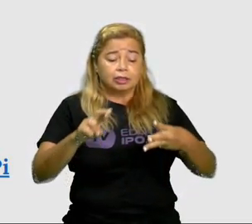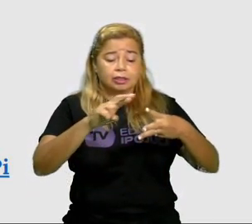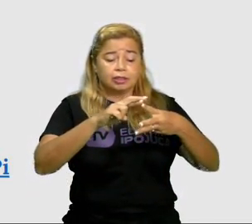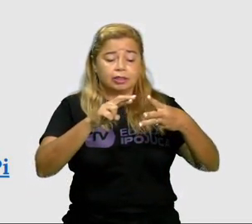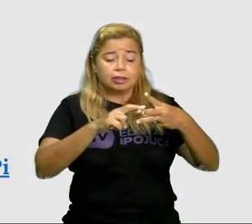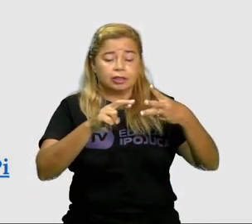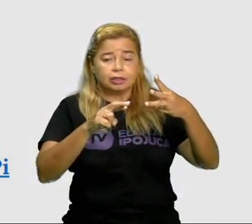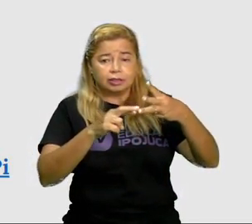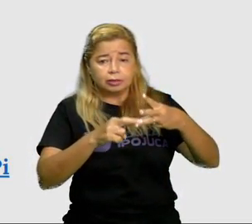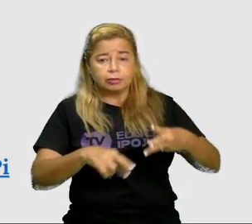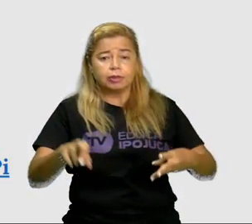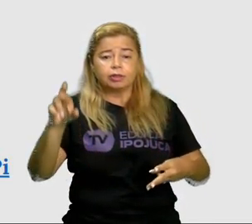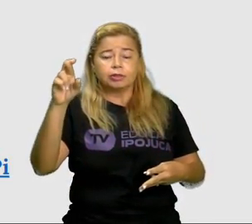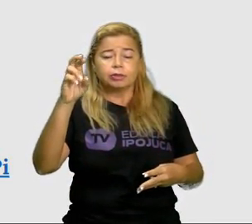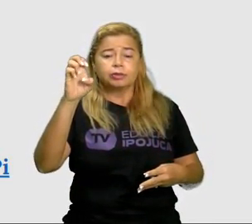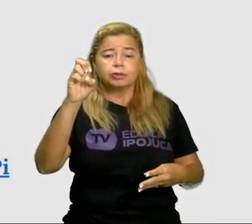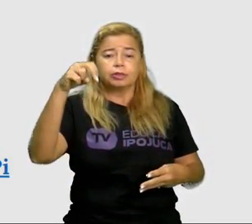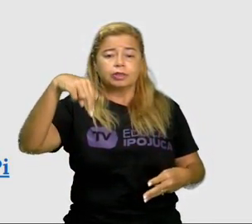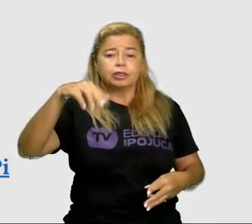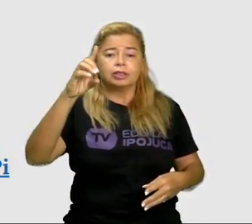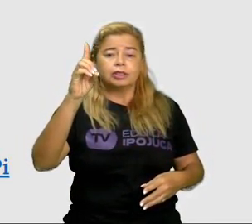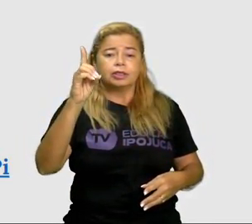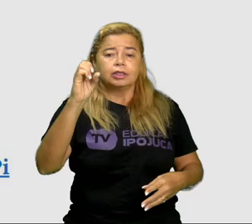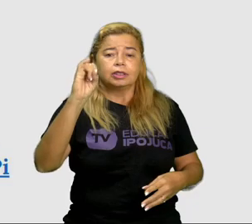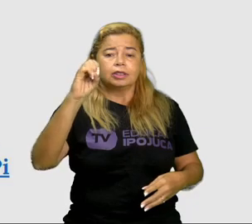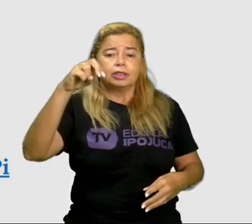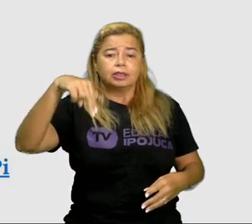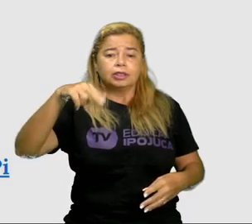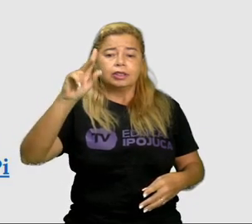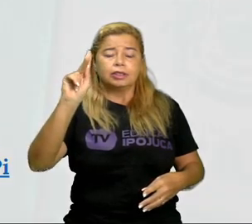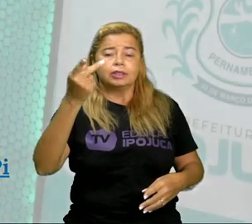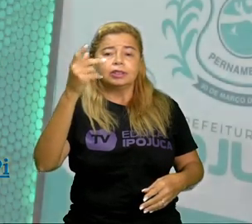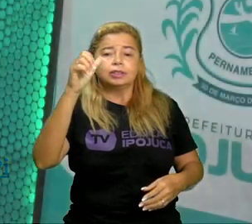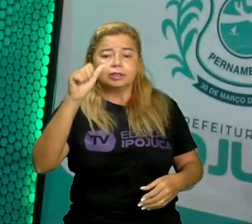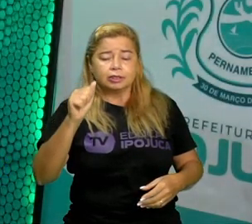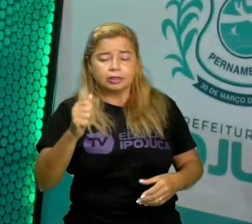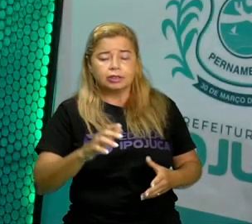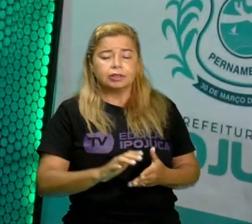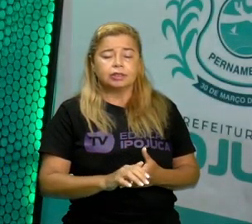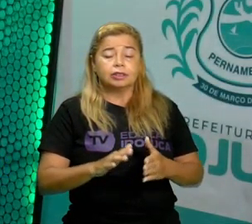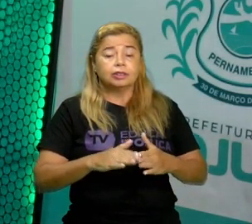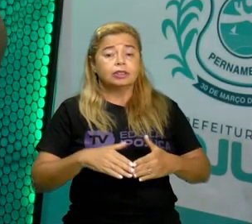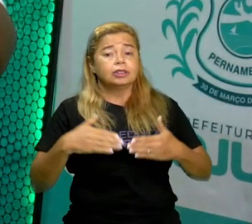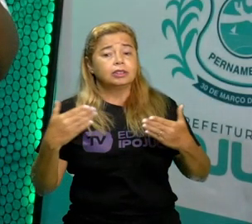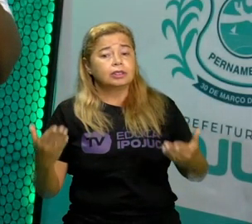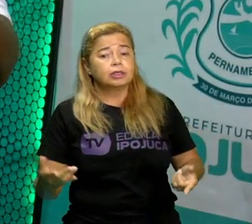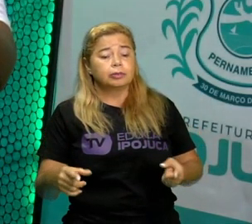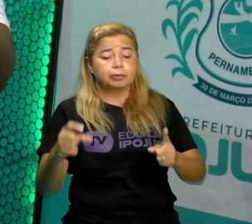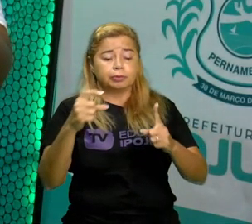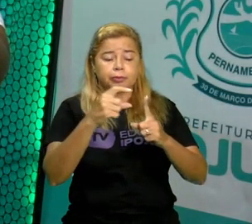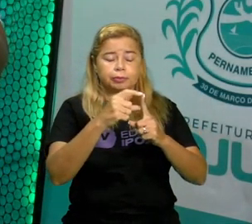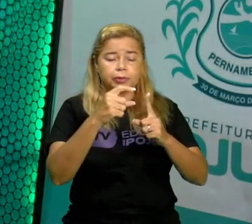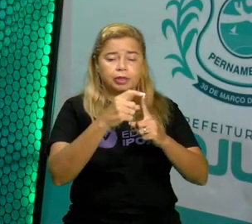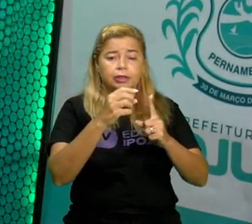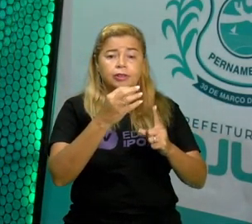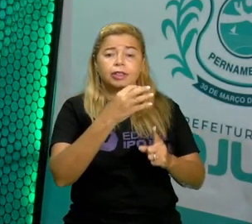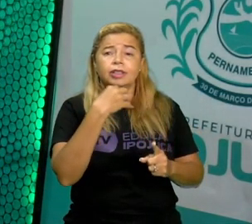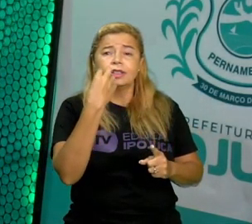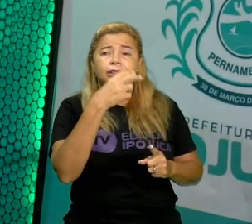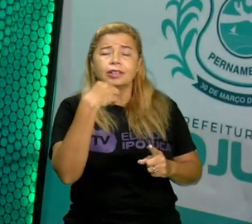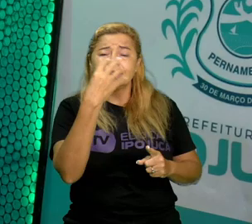que está lá na segunda quadrinha, certo? Então, essas palavras possuem sonhos